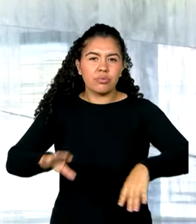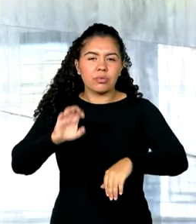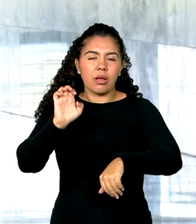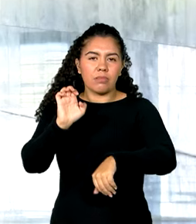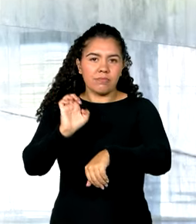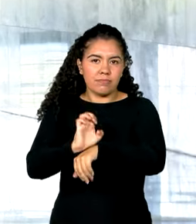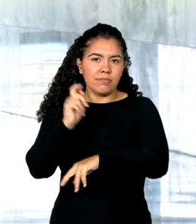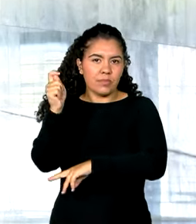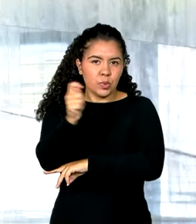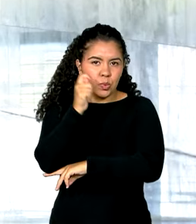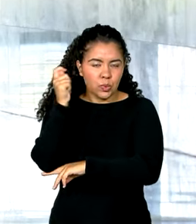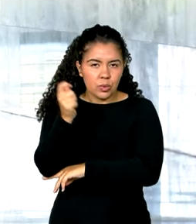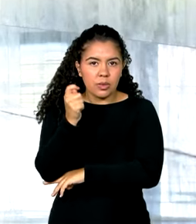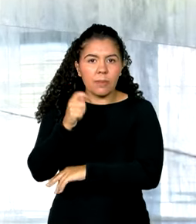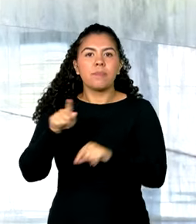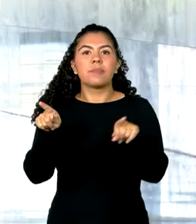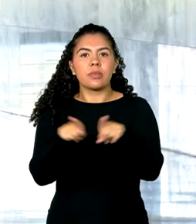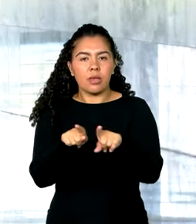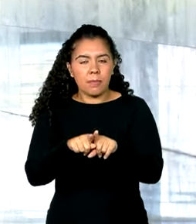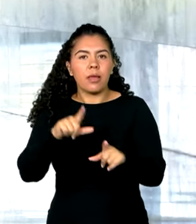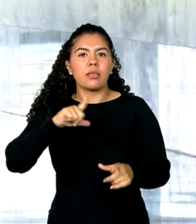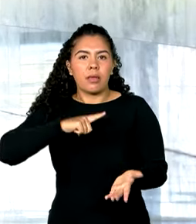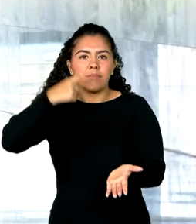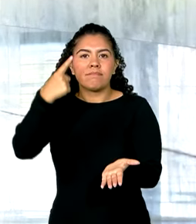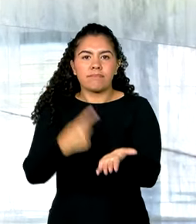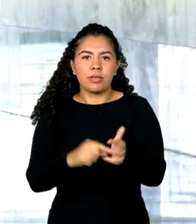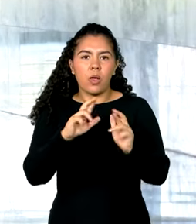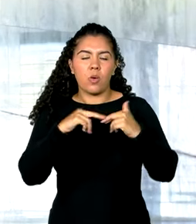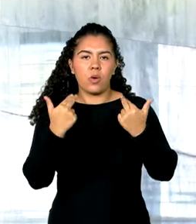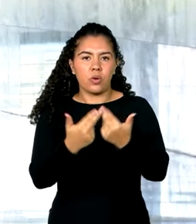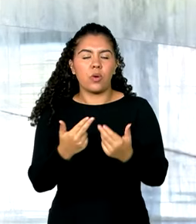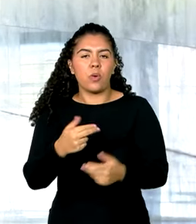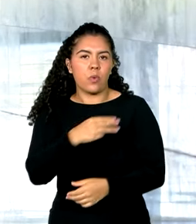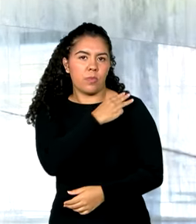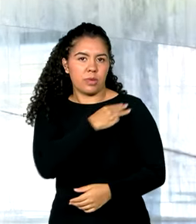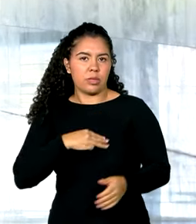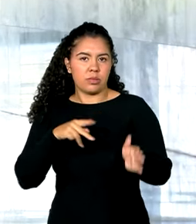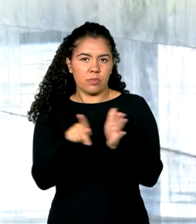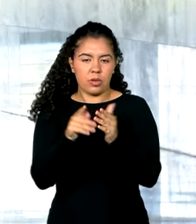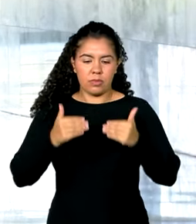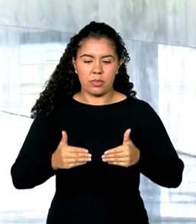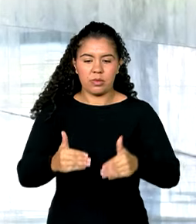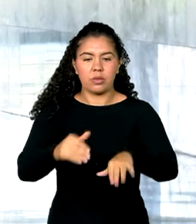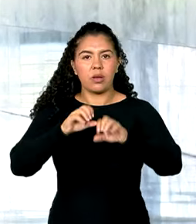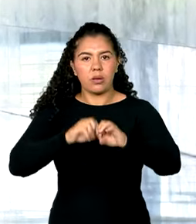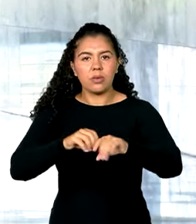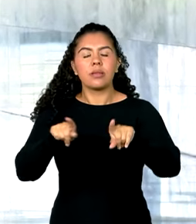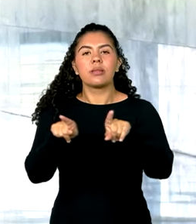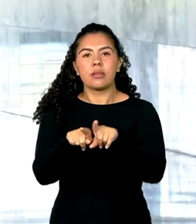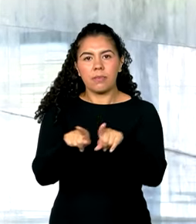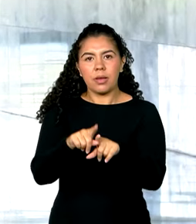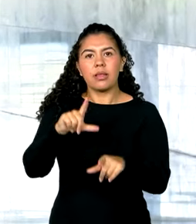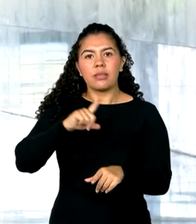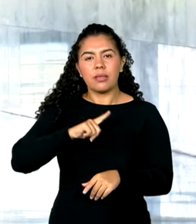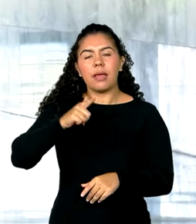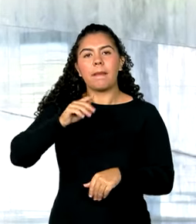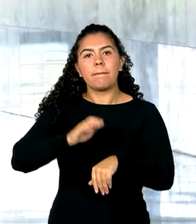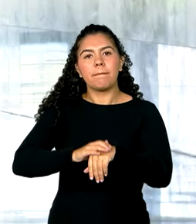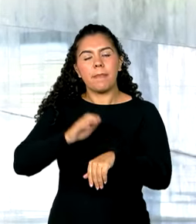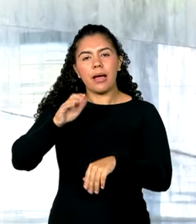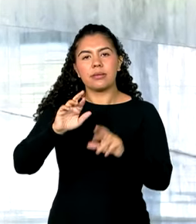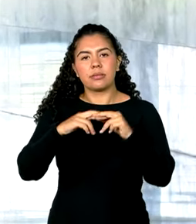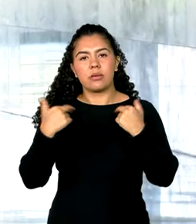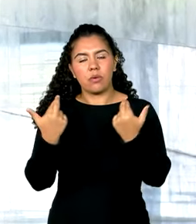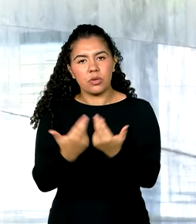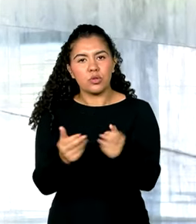o ministro da Educação, Camilo Santana, e à tarde terá várias reuniões, incluindo mais uma vez o ministro Haddad, além do